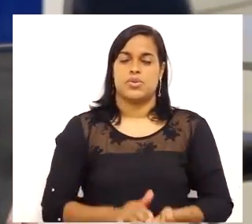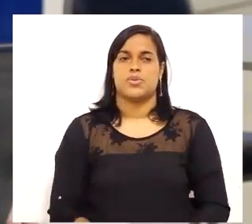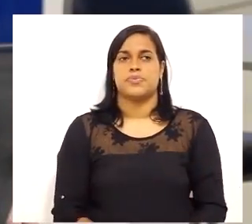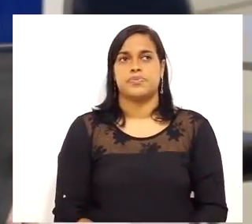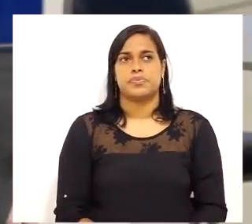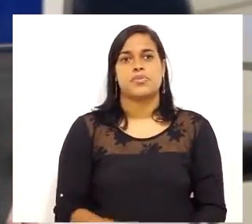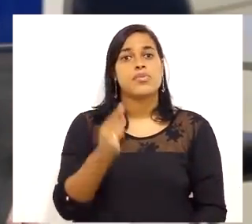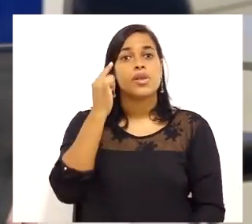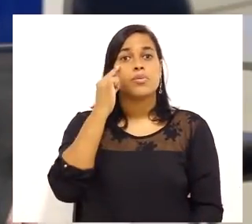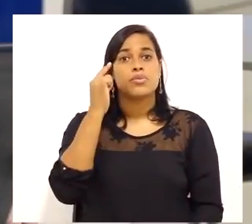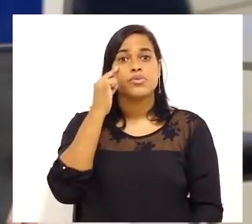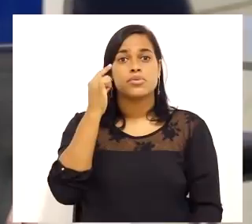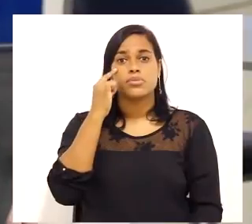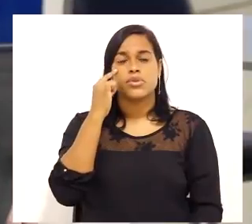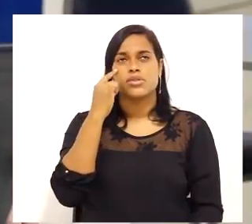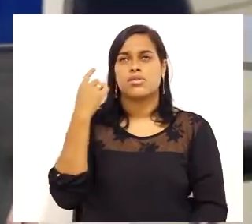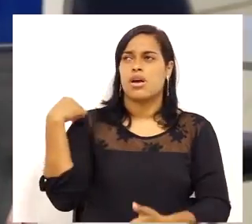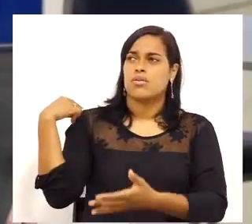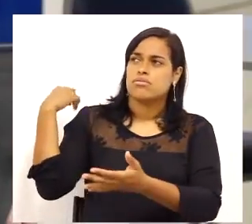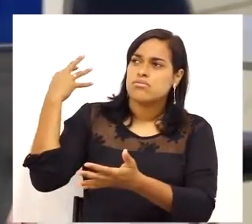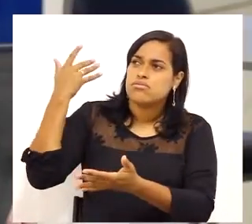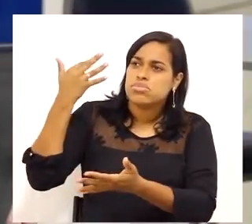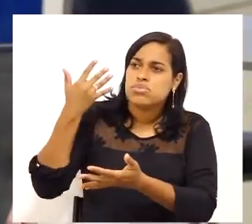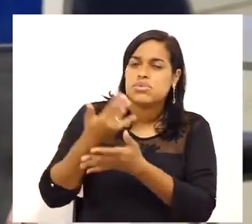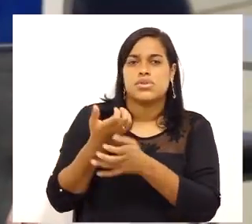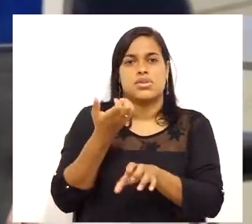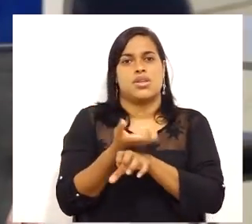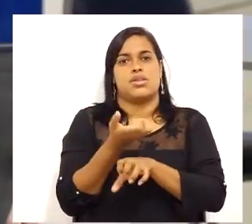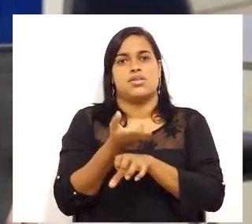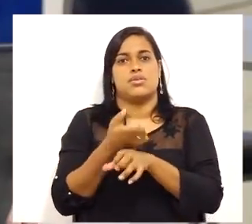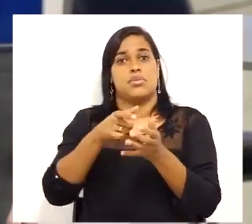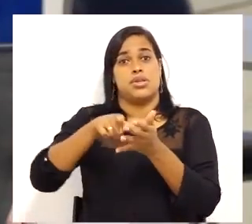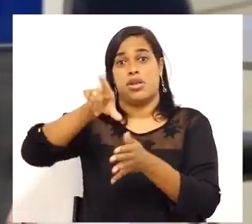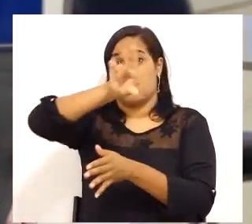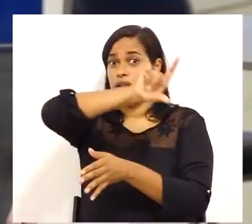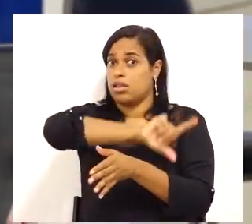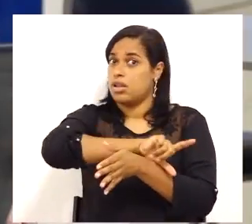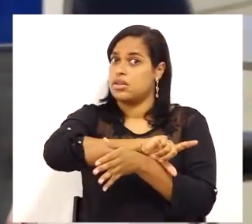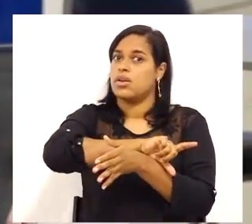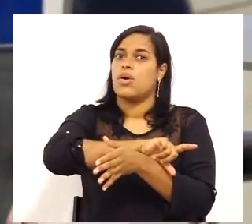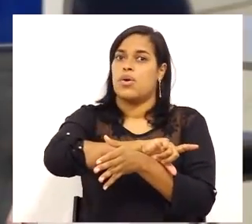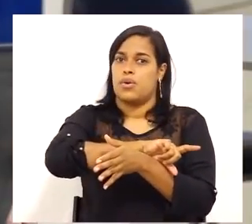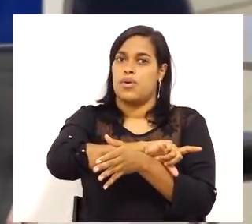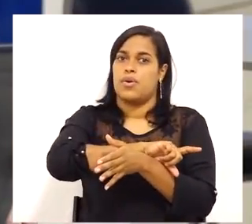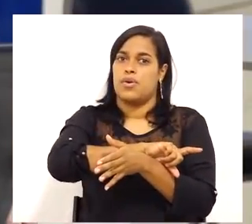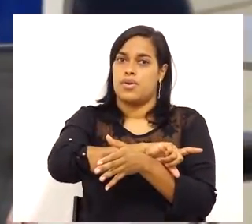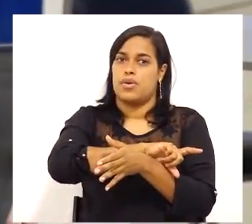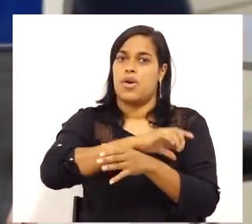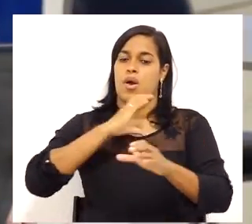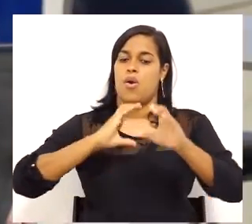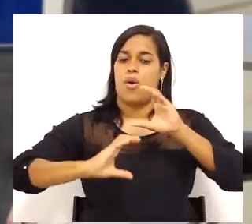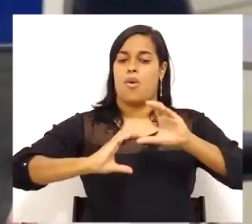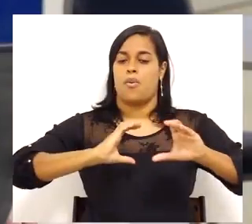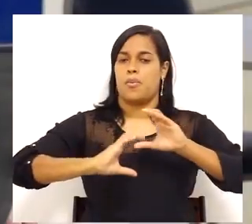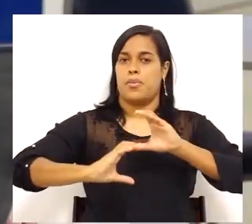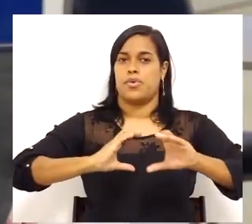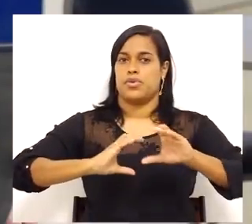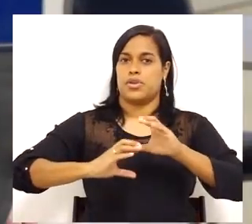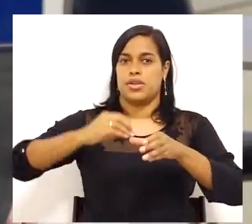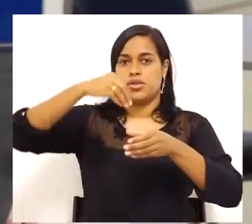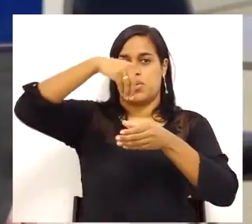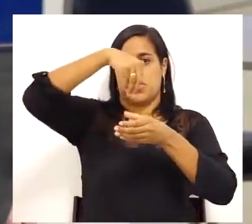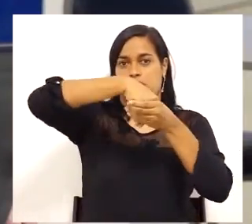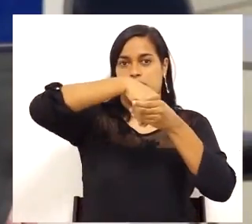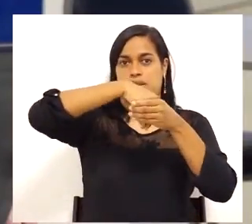fazer agora um rápido resgate da disciplina anterior à nossa, que foi comunicação intra e